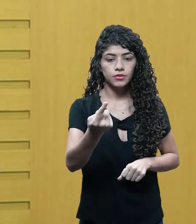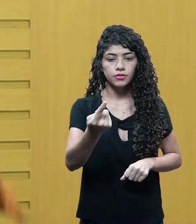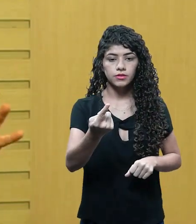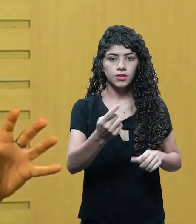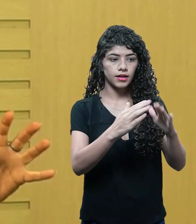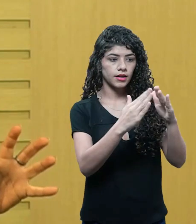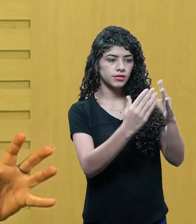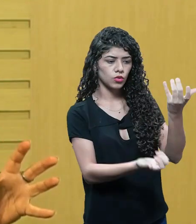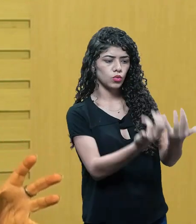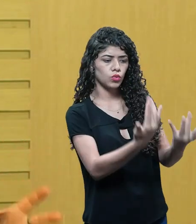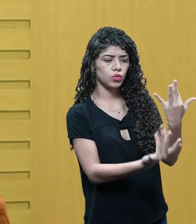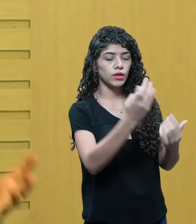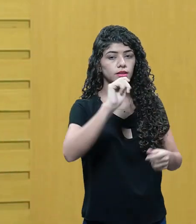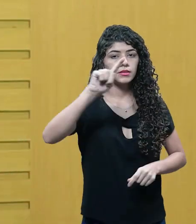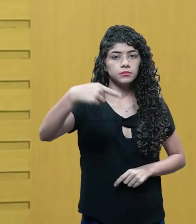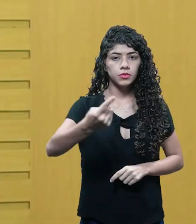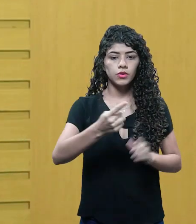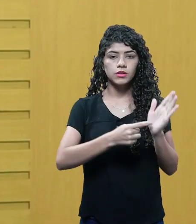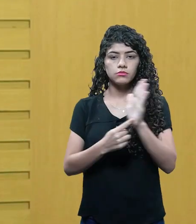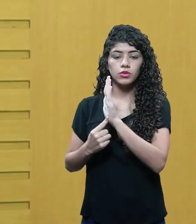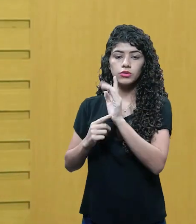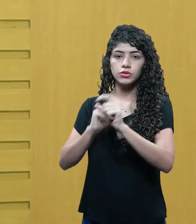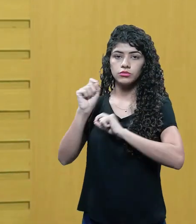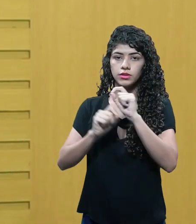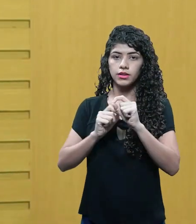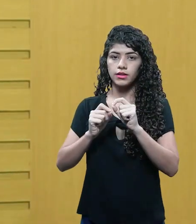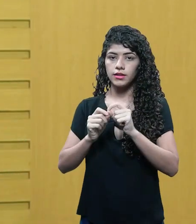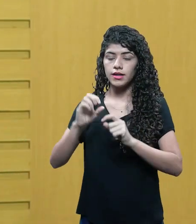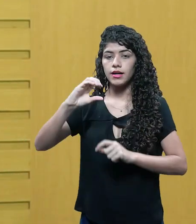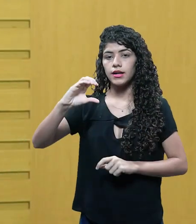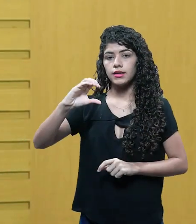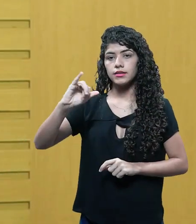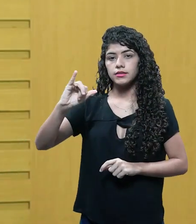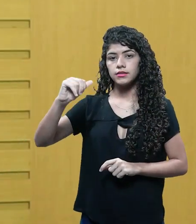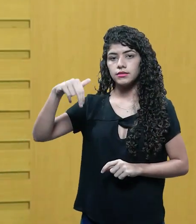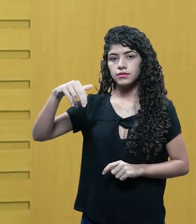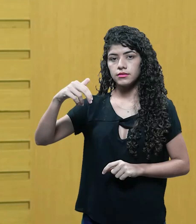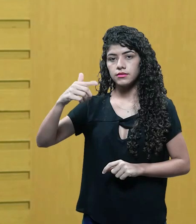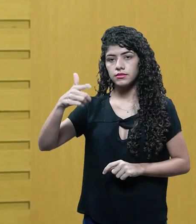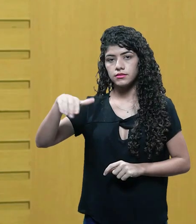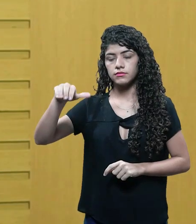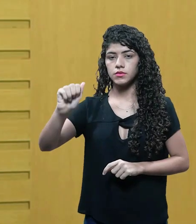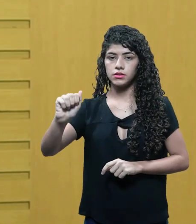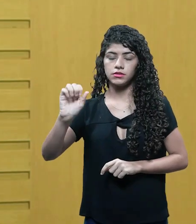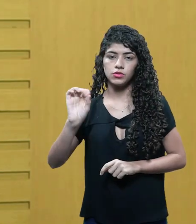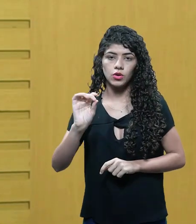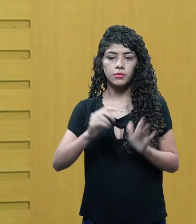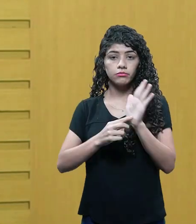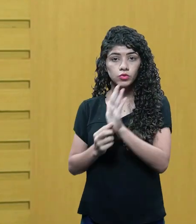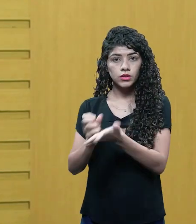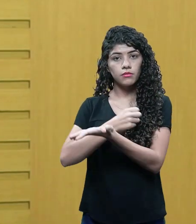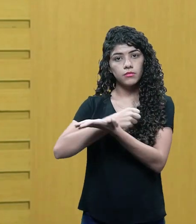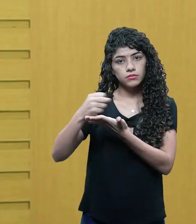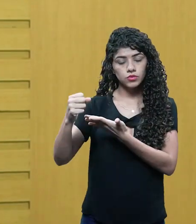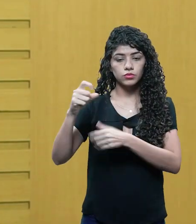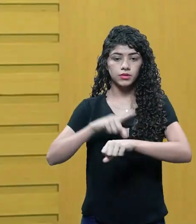a casa pegando o fogo e depois filma-se as cinzas para demonstrar essa